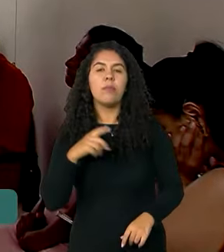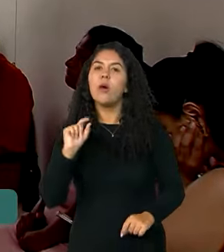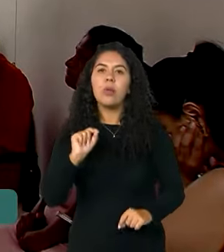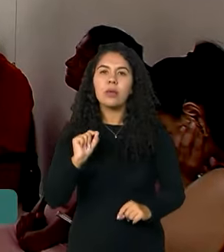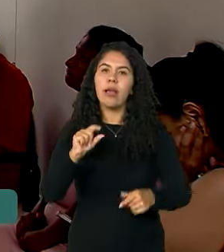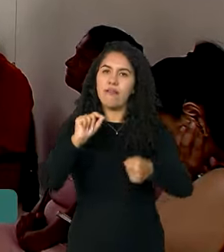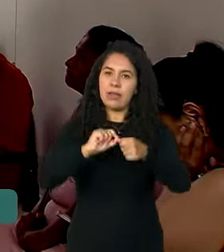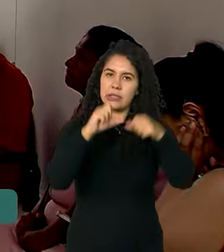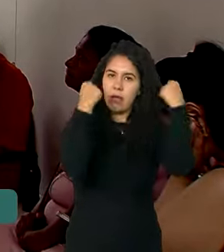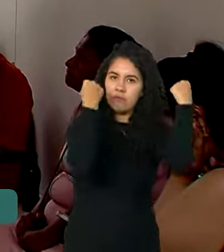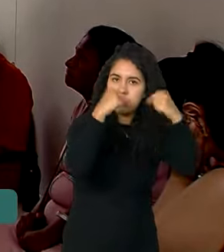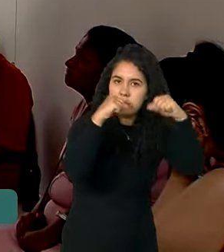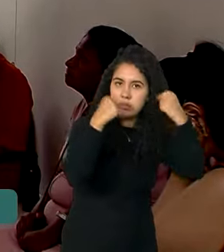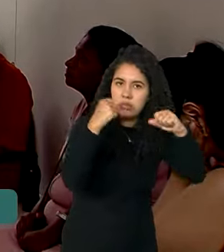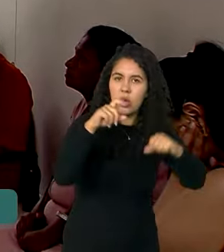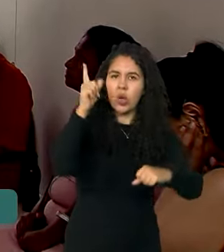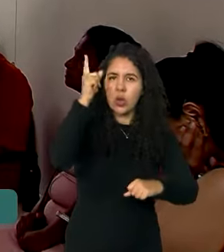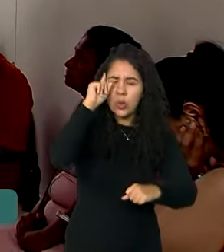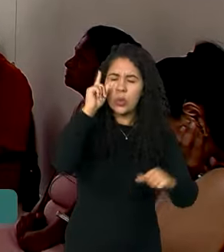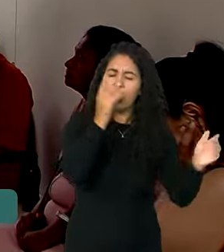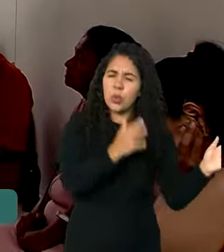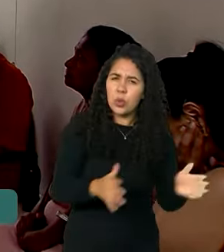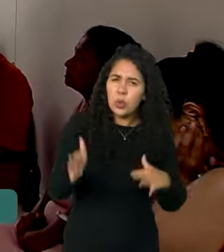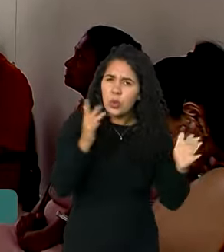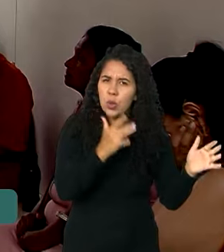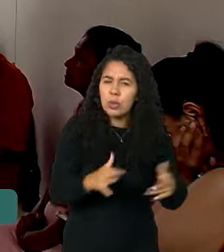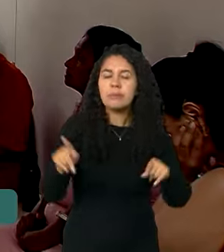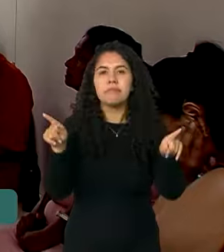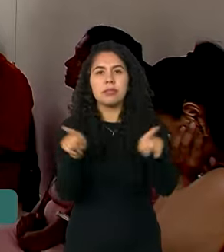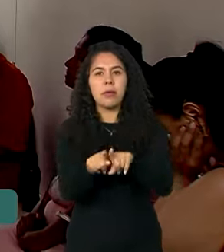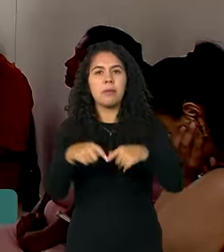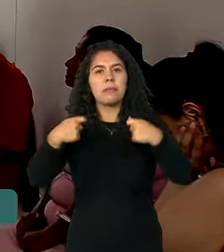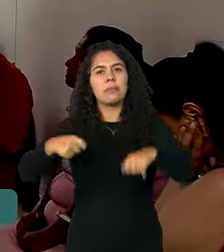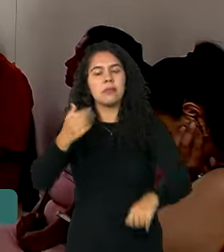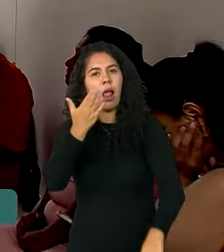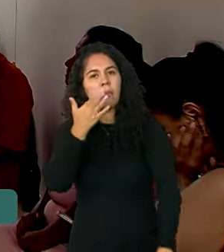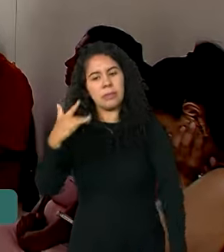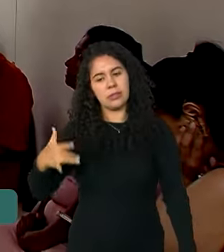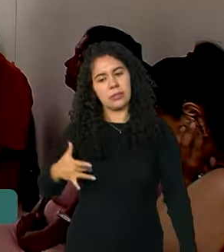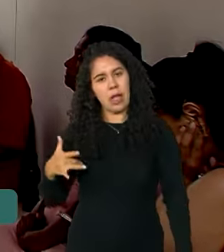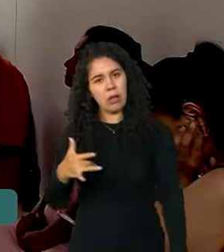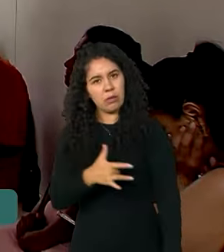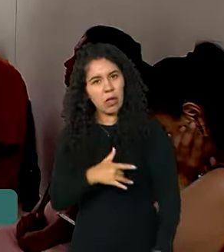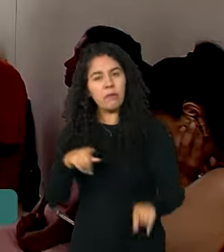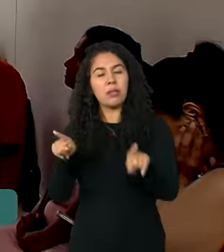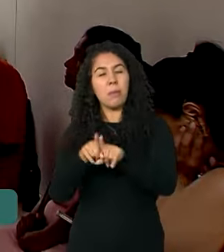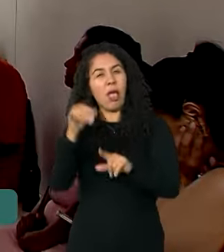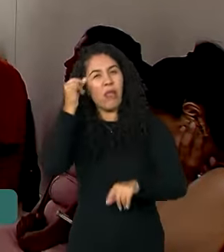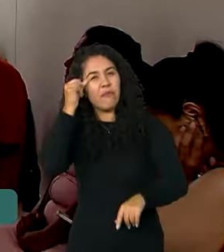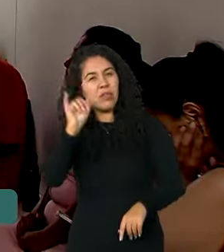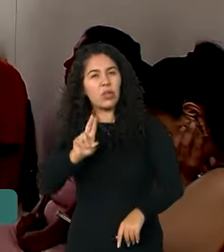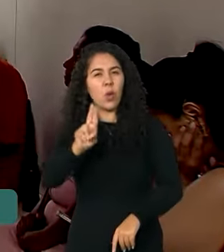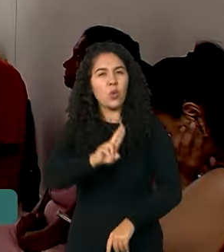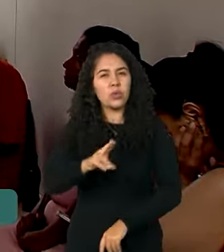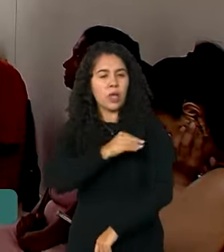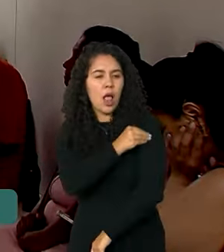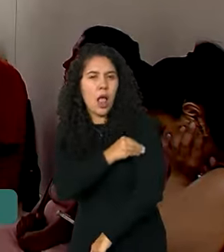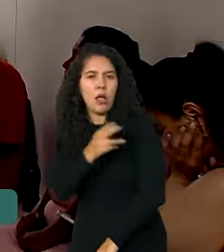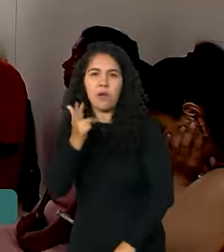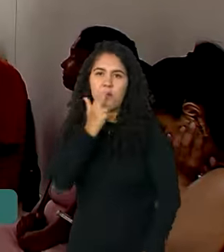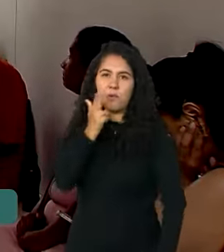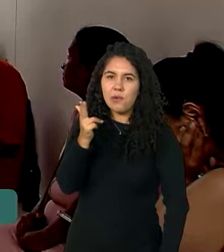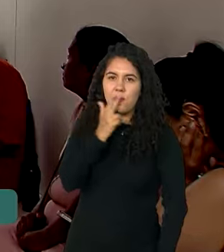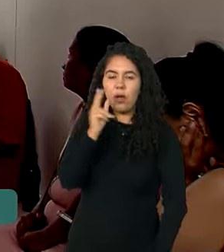atividades físicas regularmente, mantendo uma alimentação saudável e evitando o consumo de álcool, tabaco